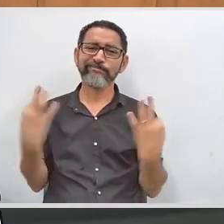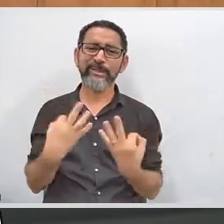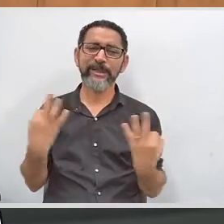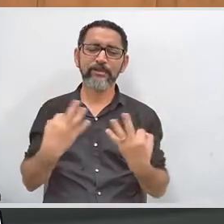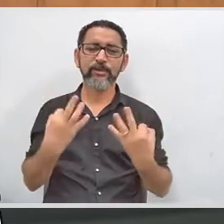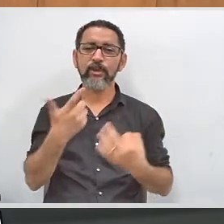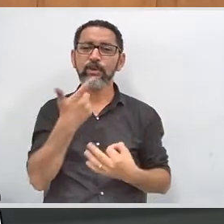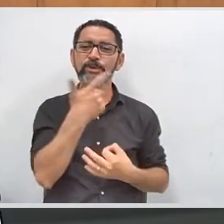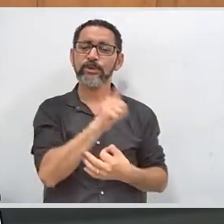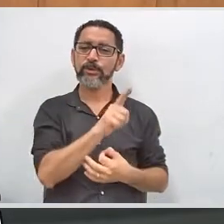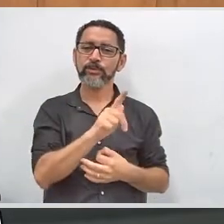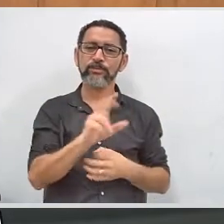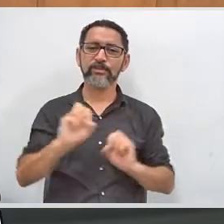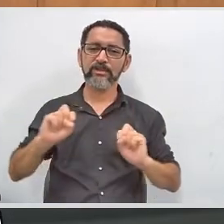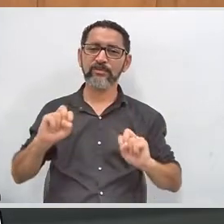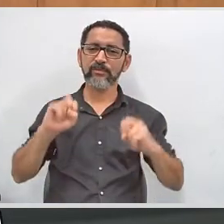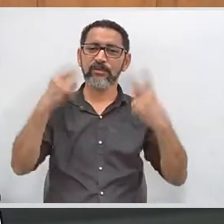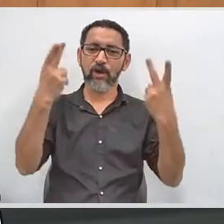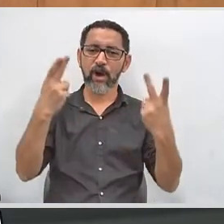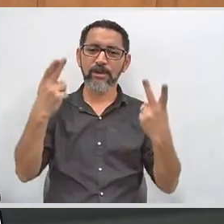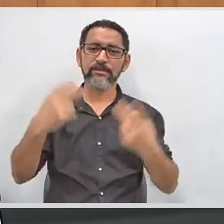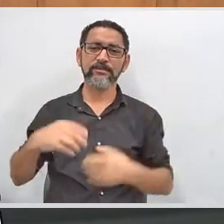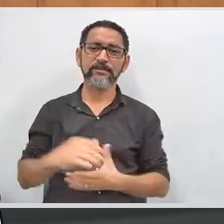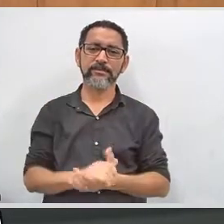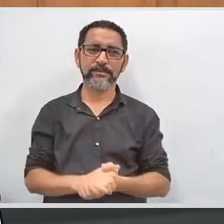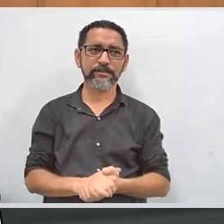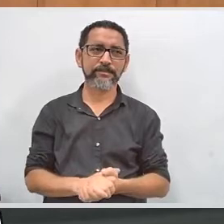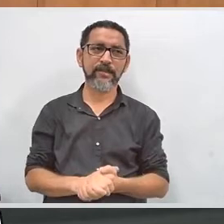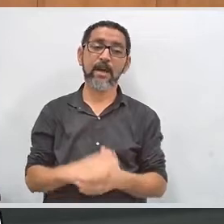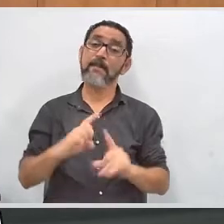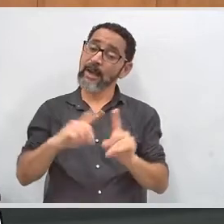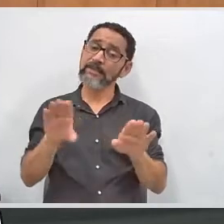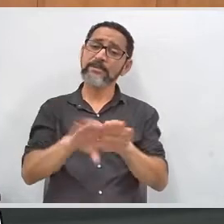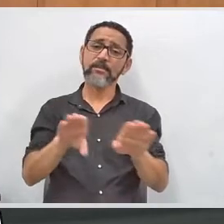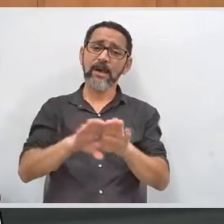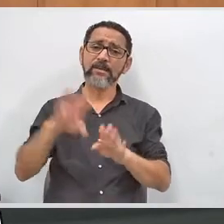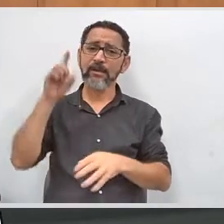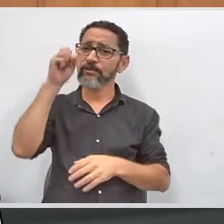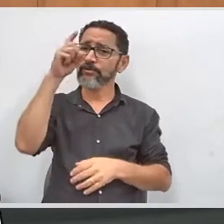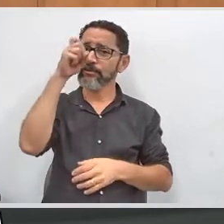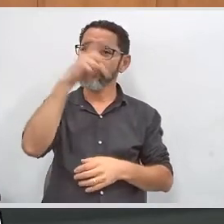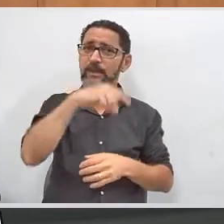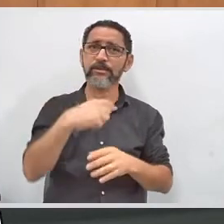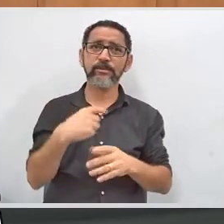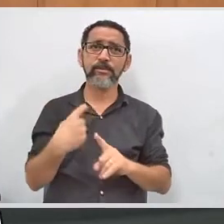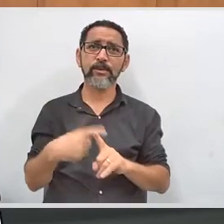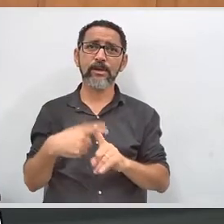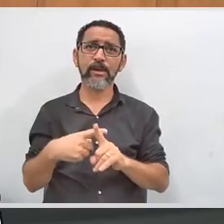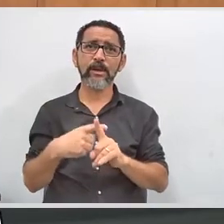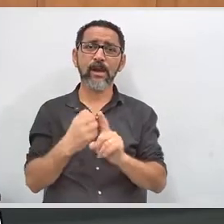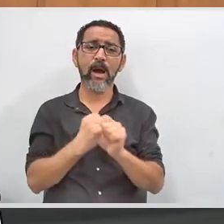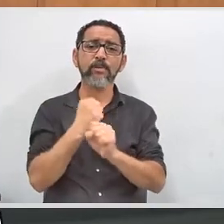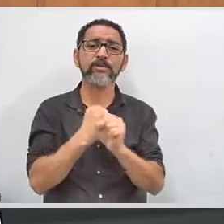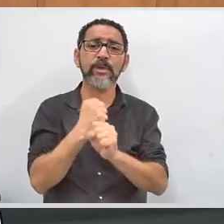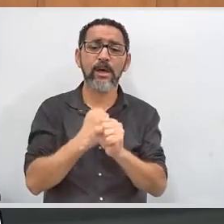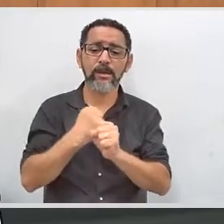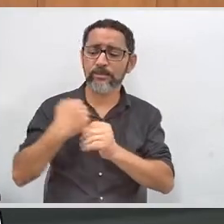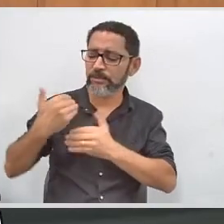já conseguiu muitas vitórias, mas tem algumas dificuldades também, que a gente vem ao longo desses anos